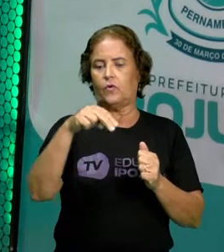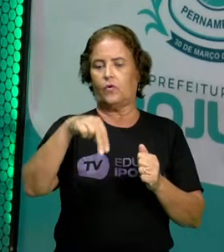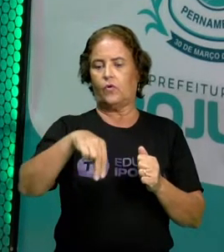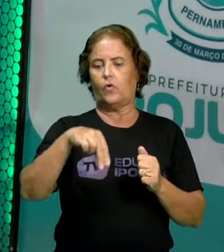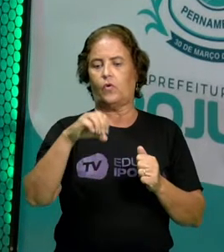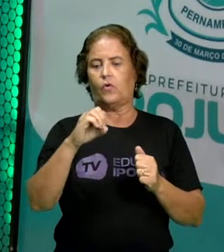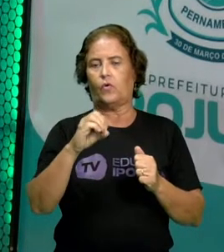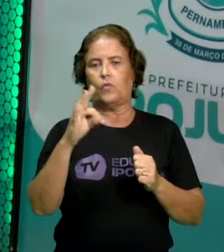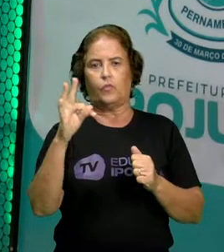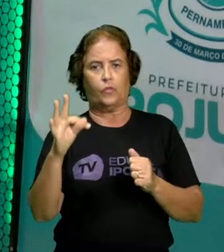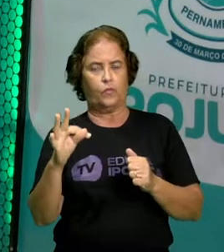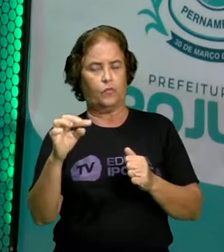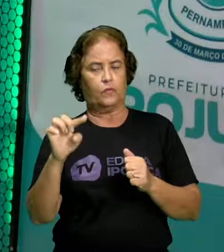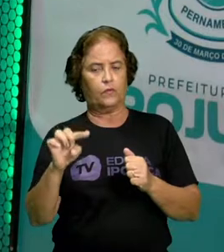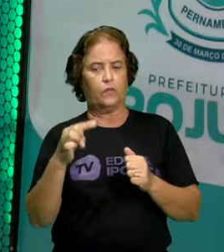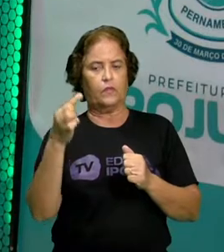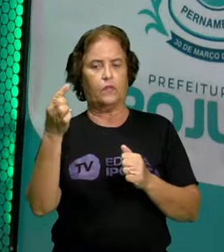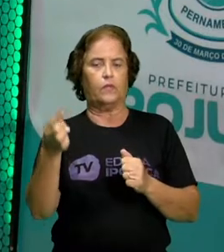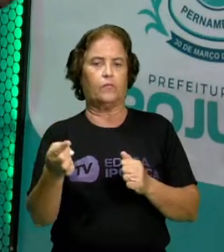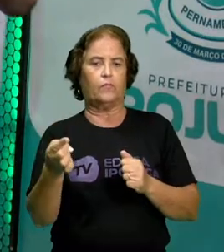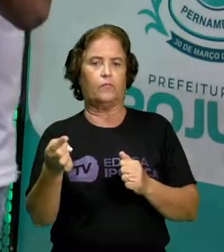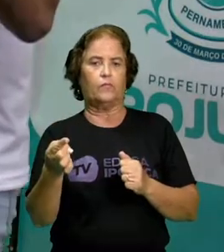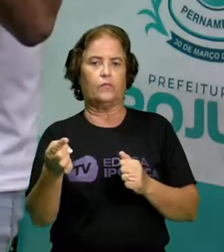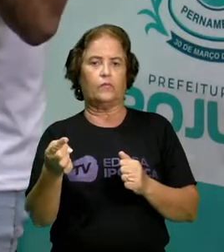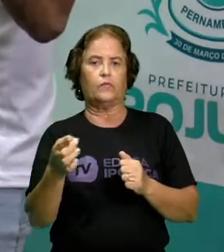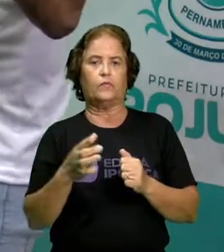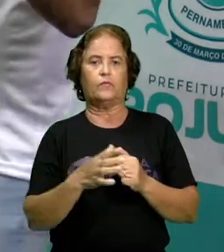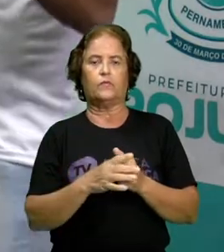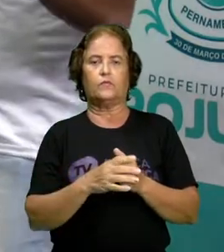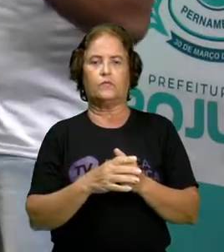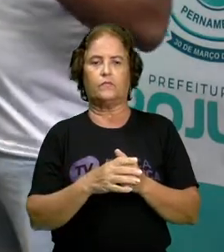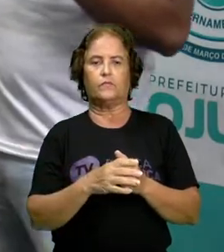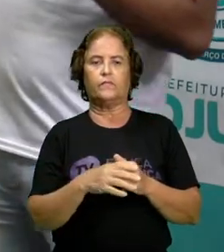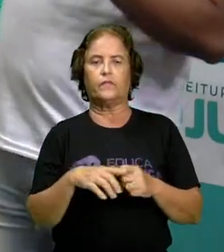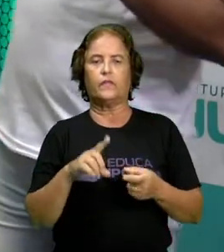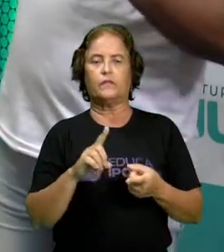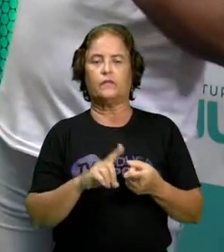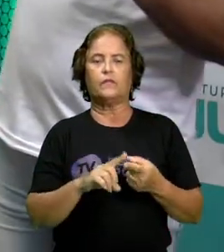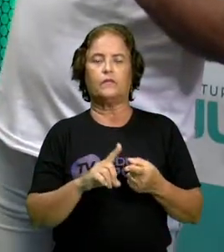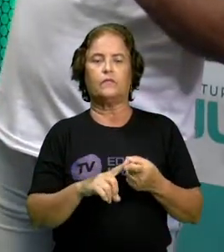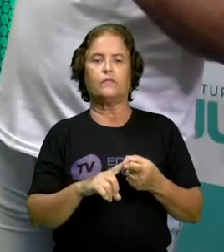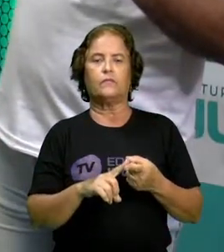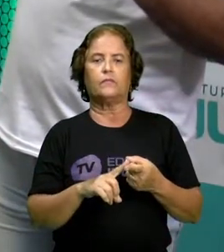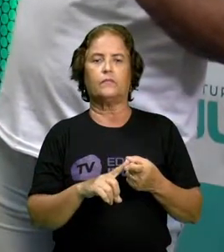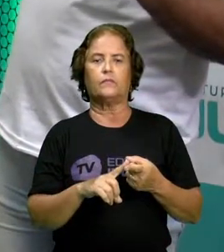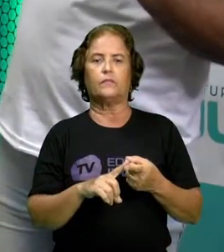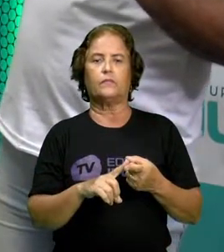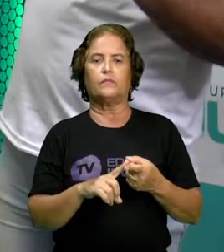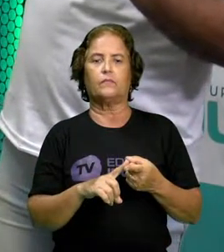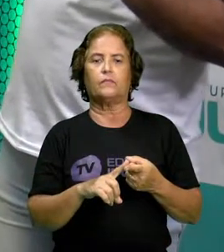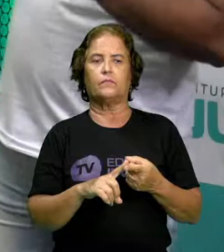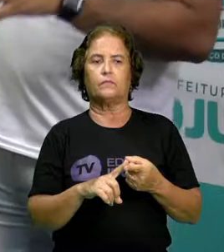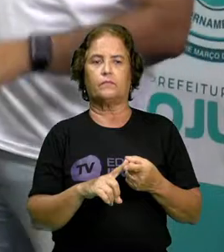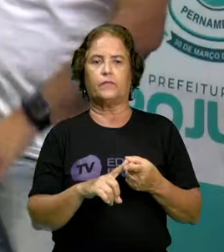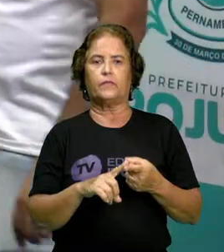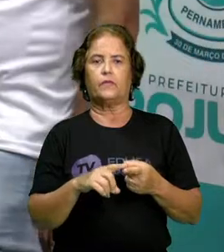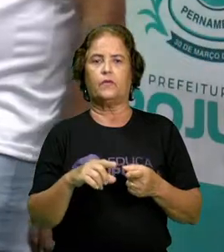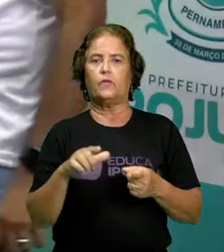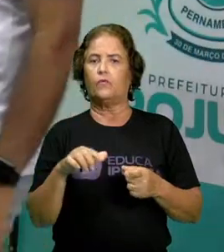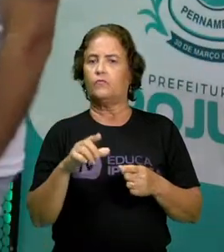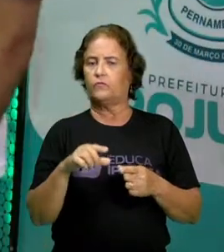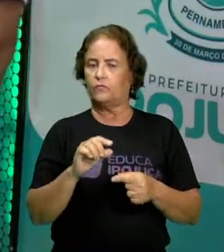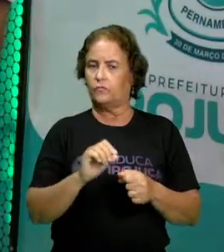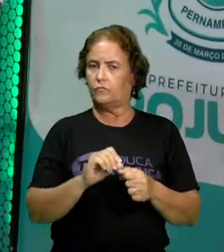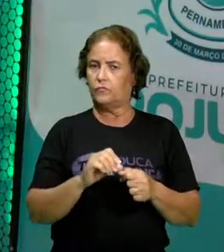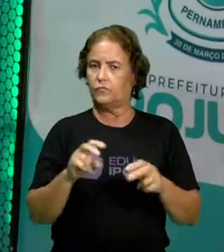auxiliar, o Will. Lembrando também, pessoal, que eu tinha colocado aqui para vocês prestarem atenção, que